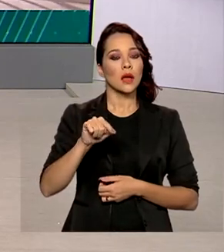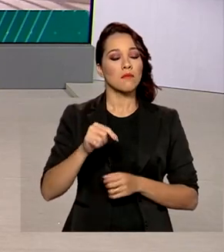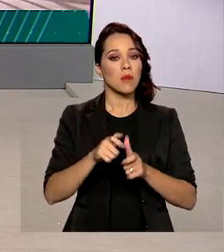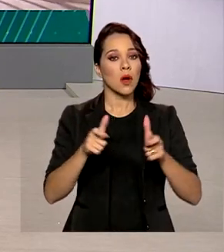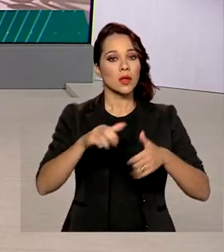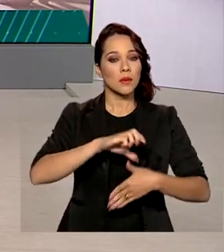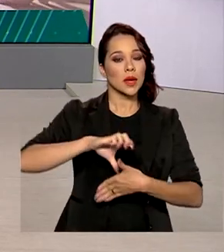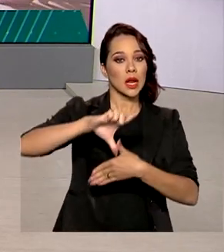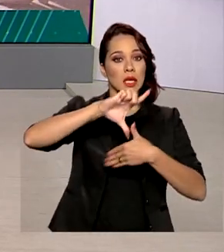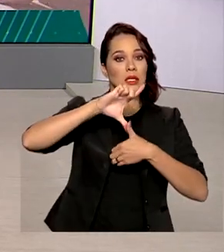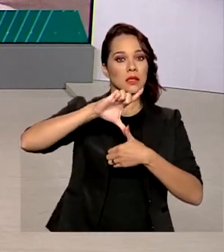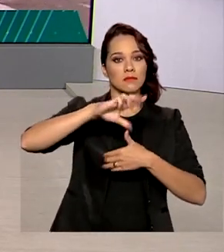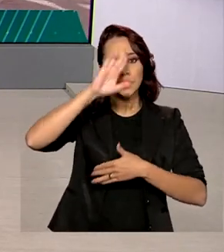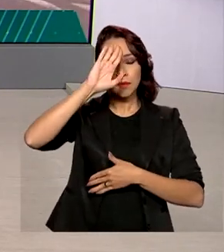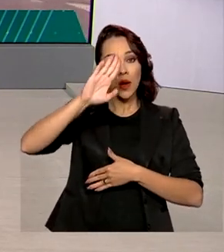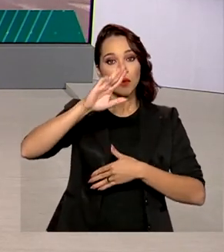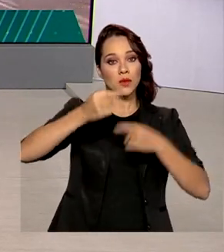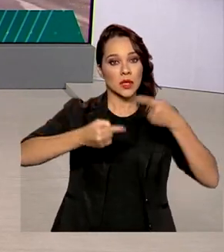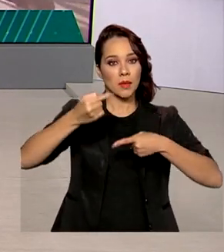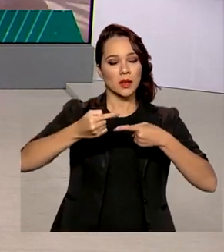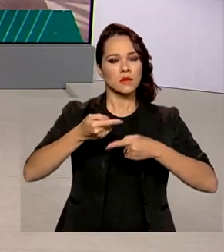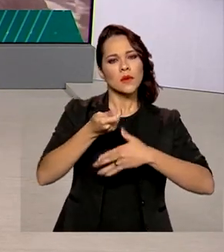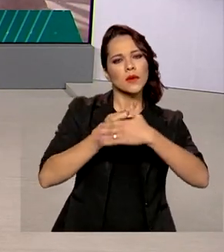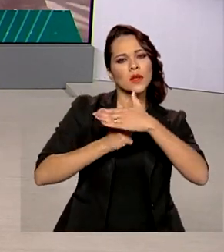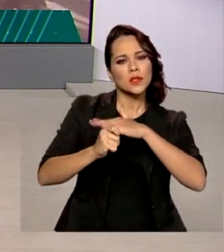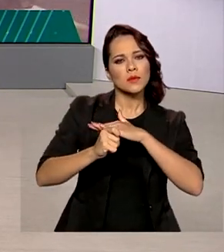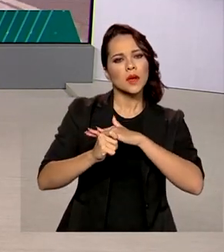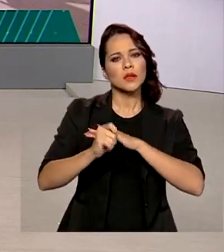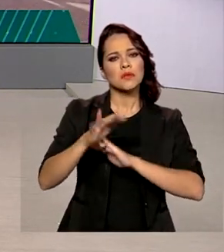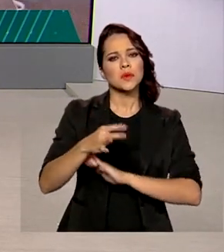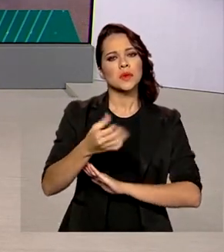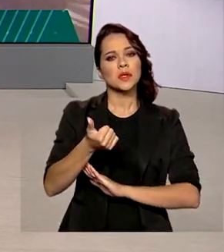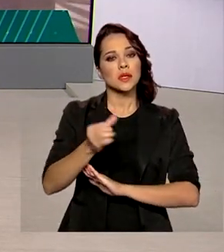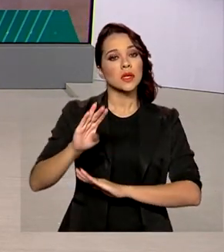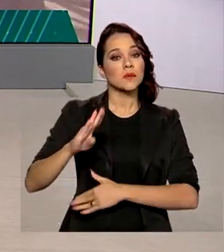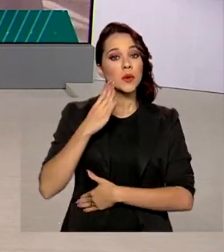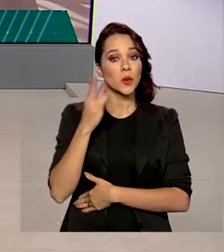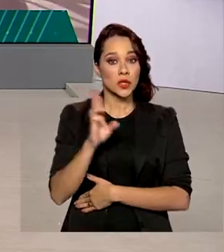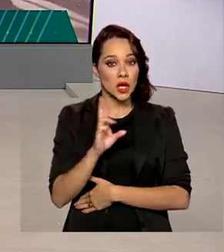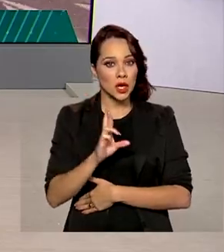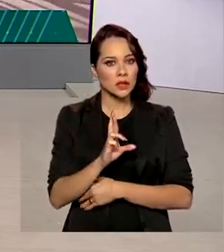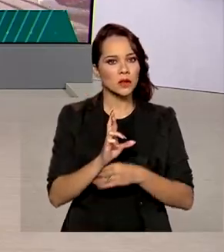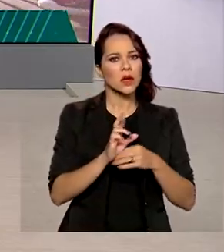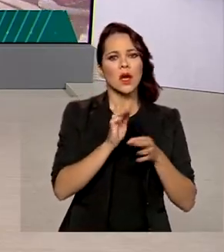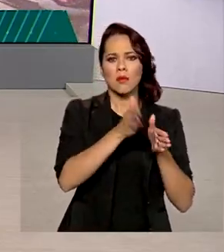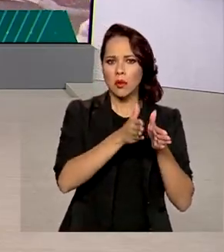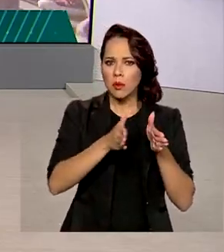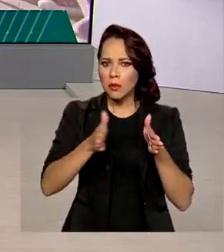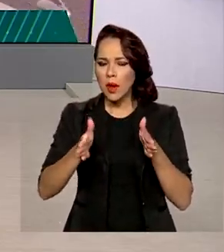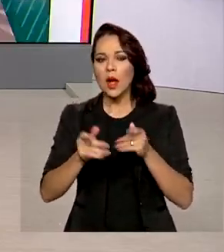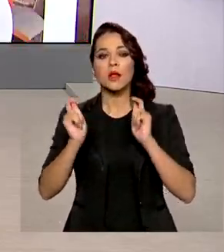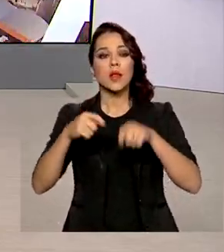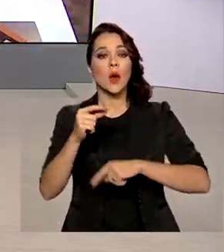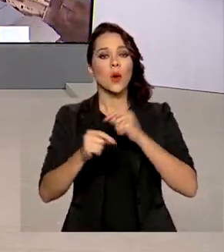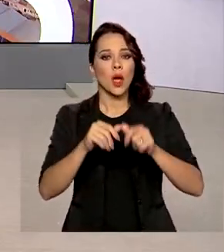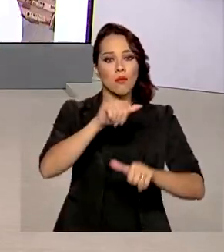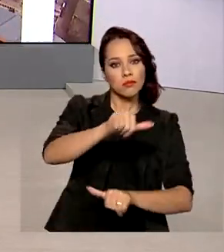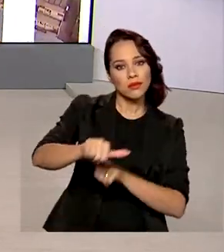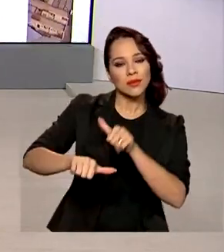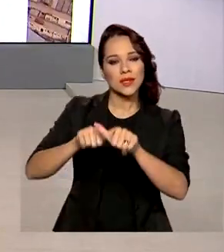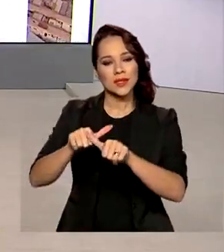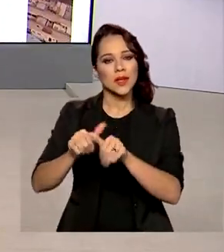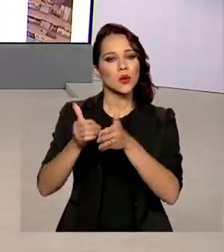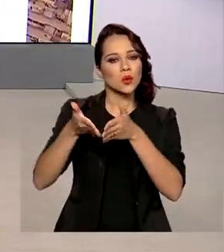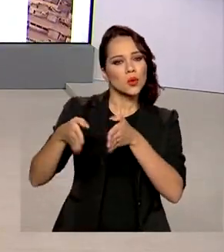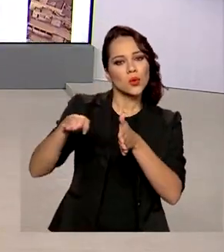Latina, dominou os debates. Com investimentos previstos na casa dos 16 bilhões de reais, o processo vai permitir a transformação do